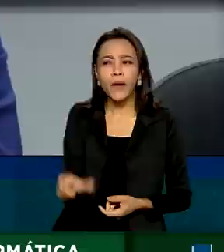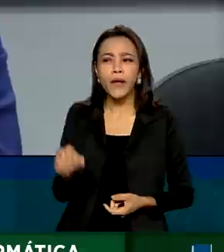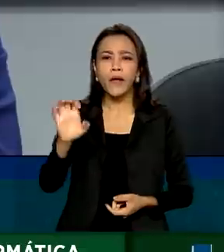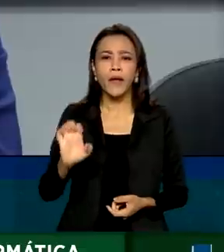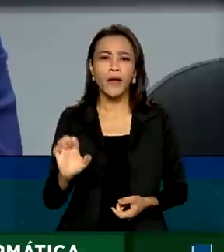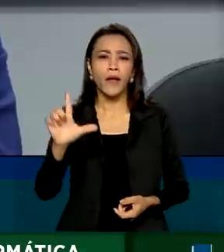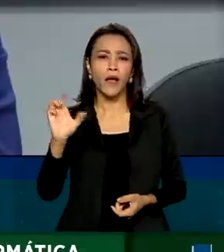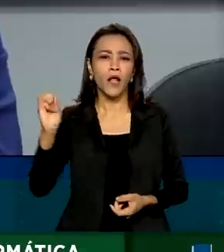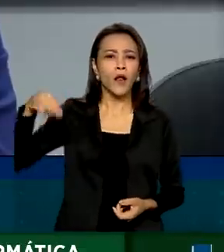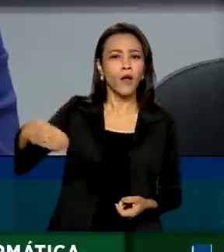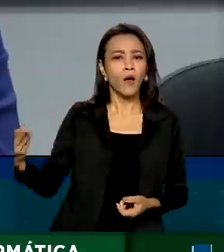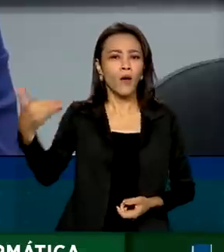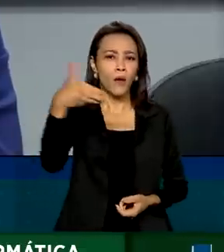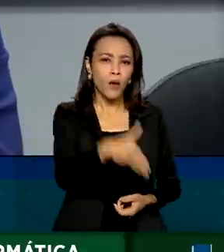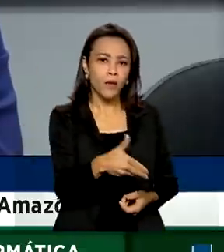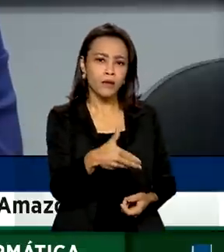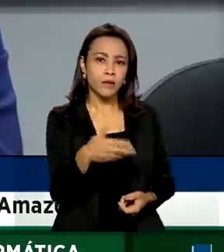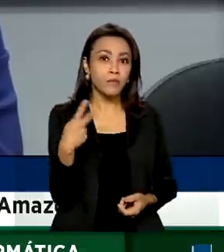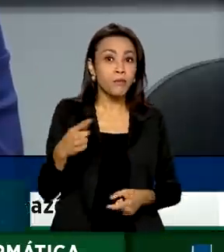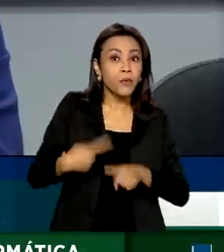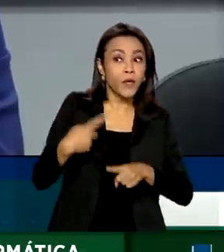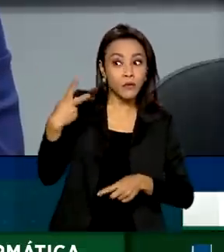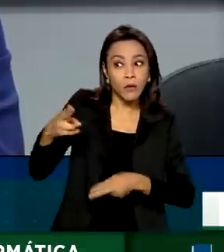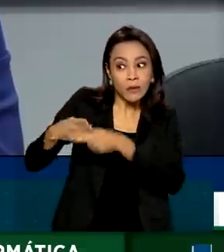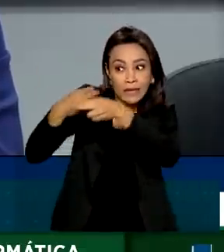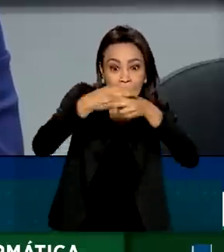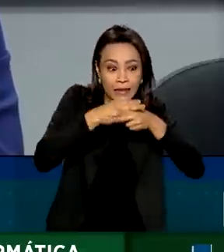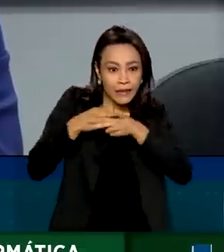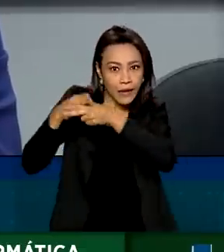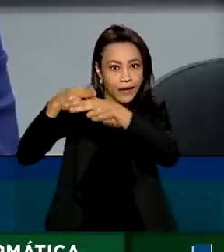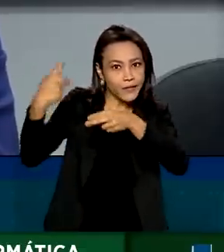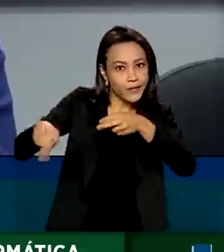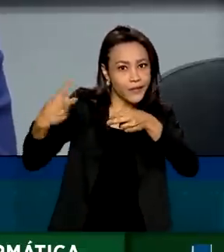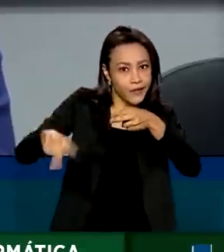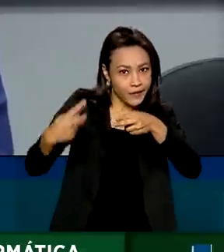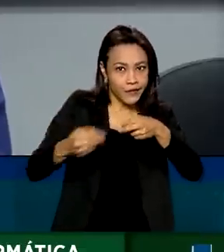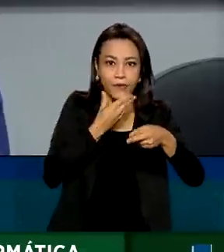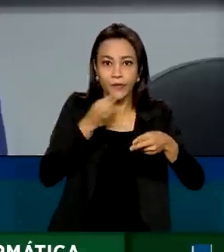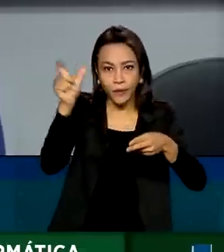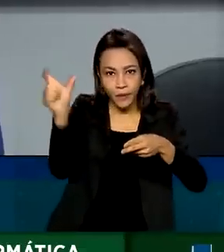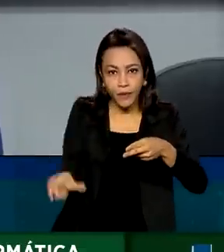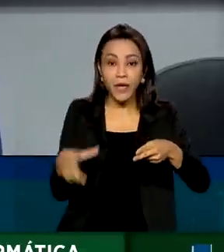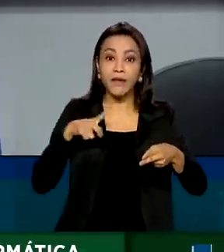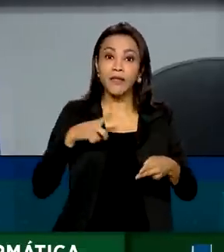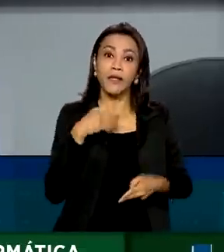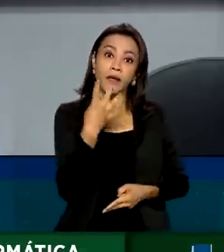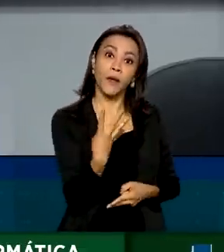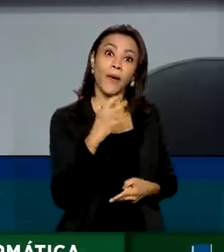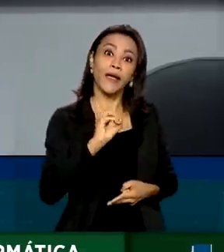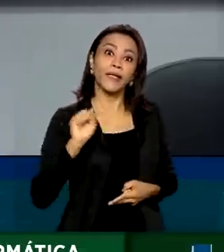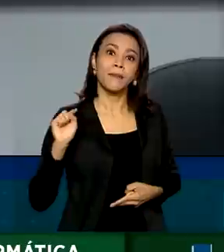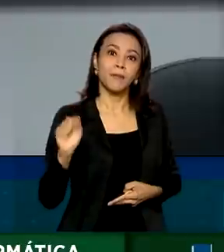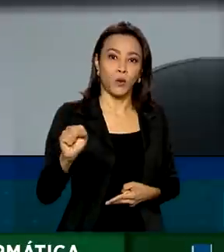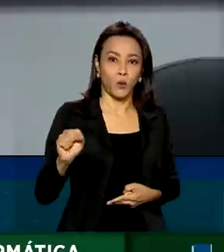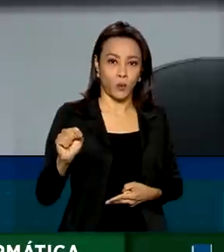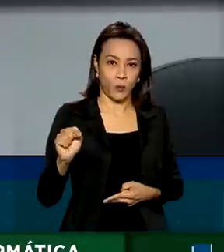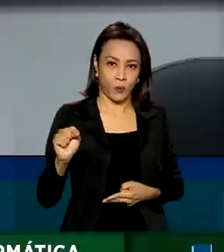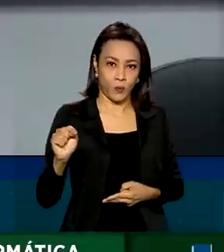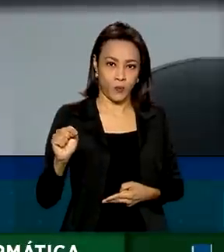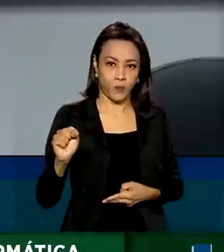Porque o satélite dele é o único satélite, primeiro que ele vai ter 40 mil satélites no espaço.